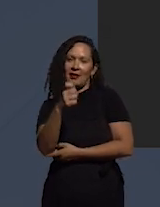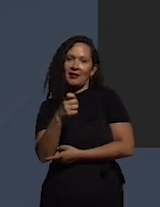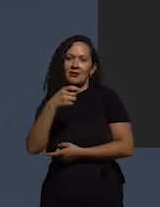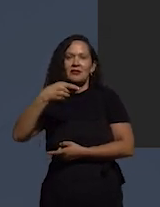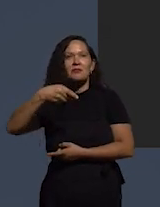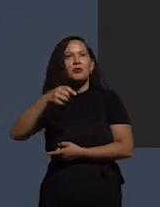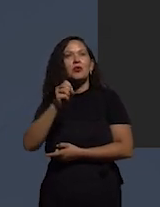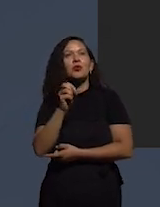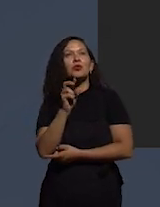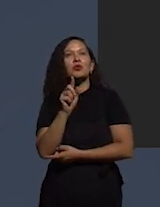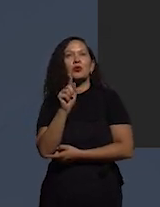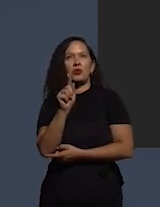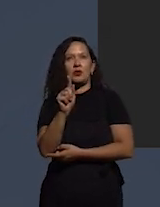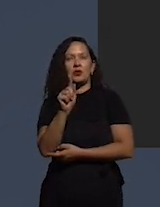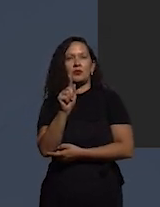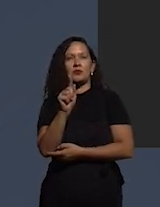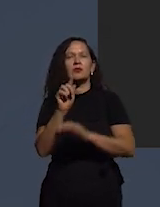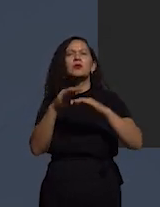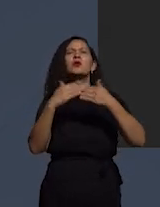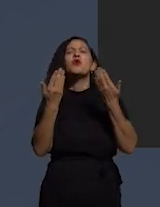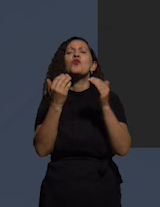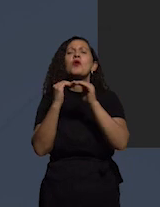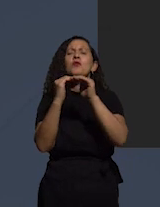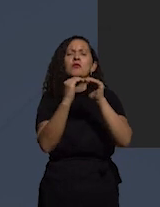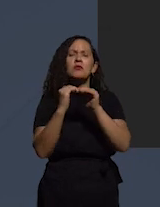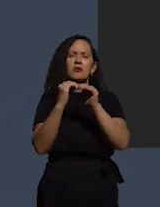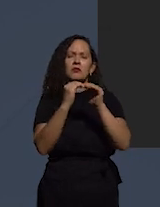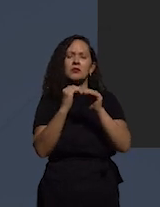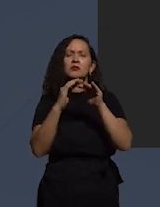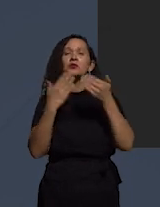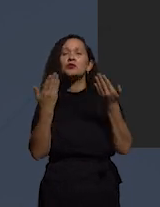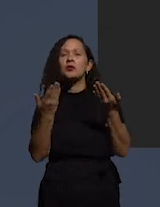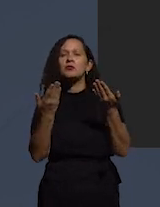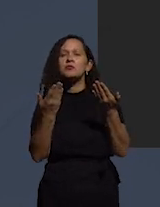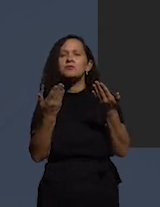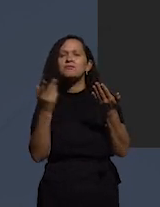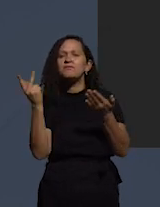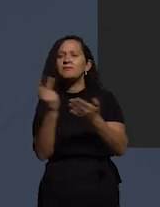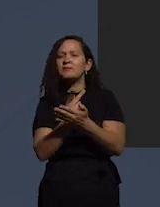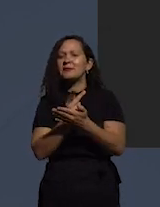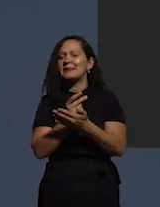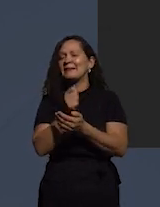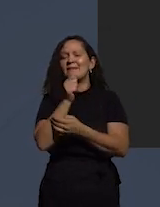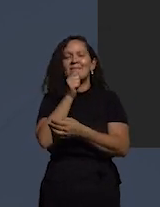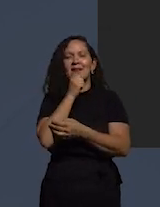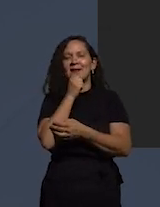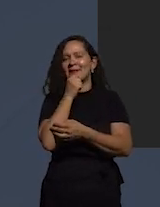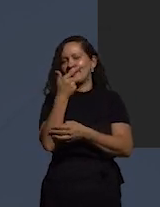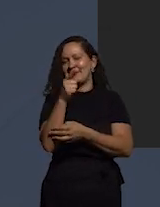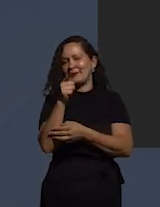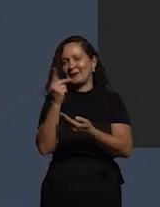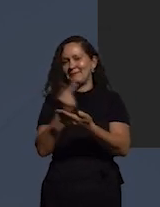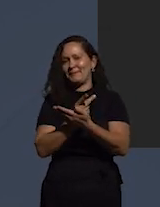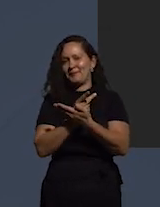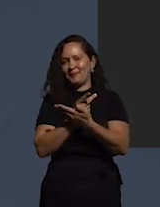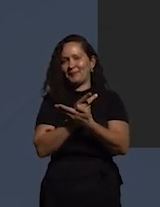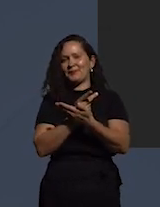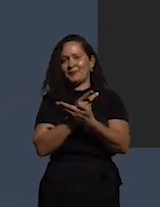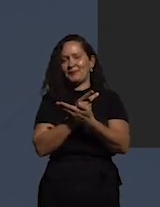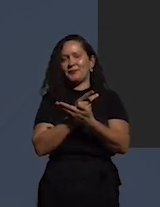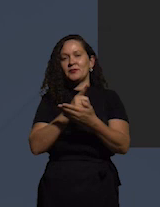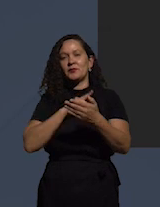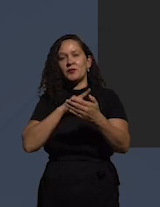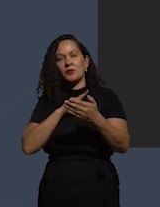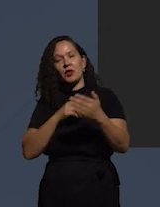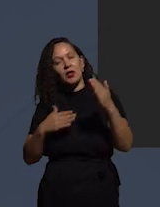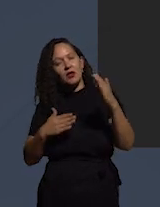e qual é o equilíbrio que tem aqui o que deveria estar acontecendo e que não está acontecendo são restrições